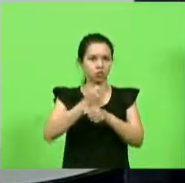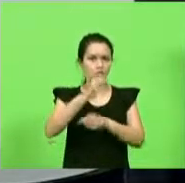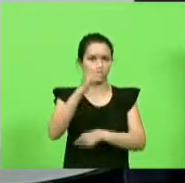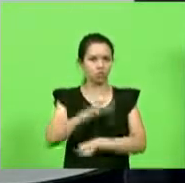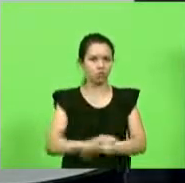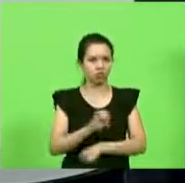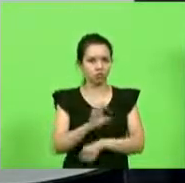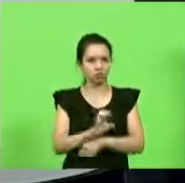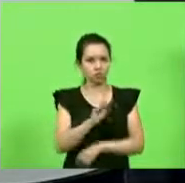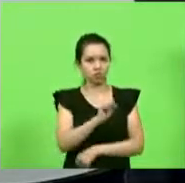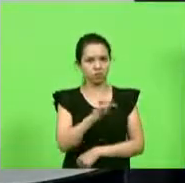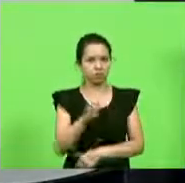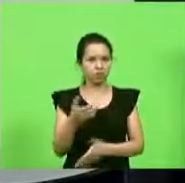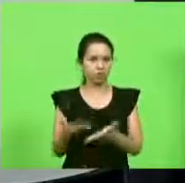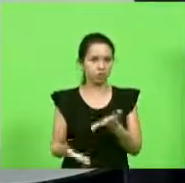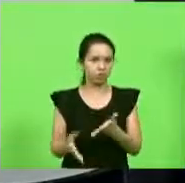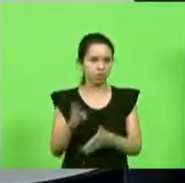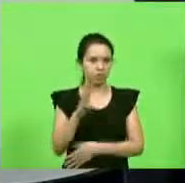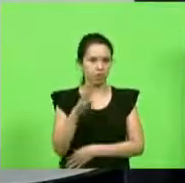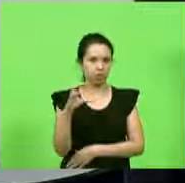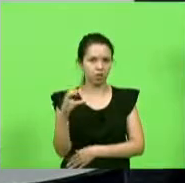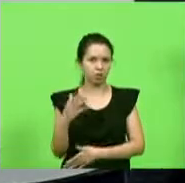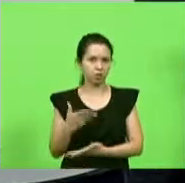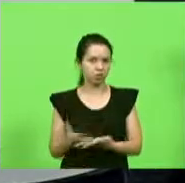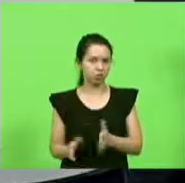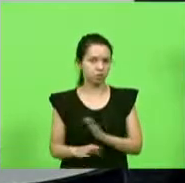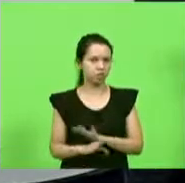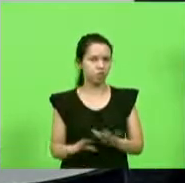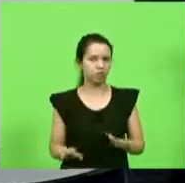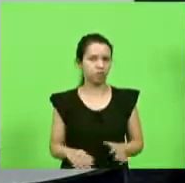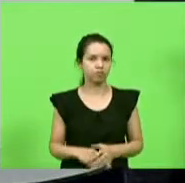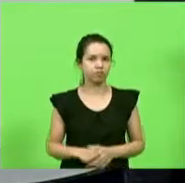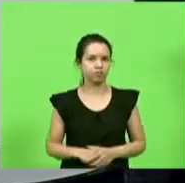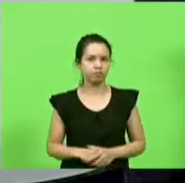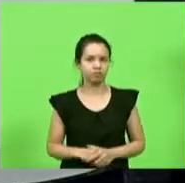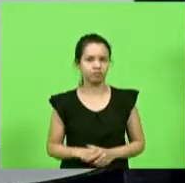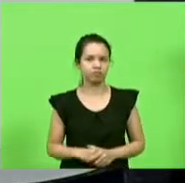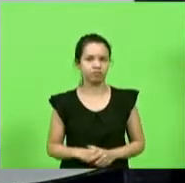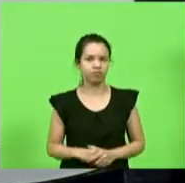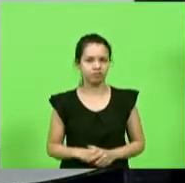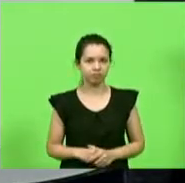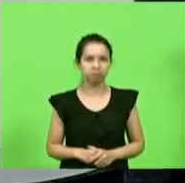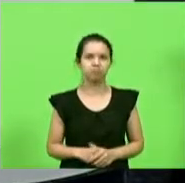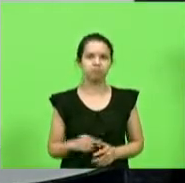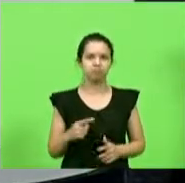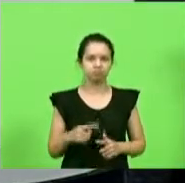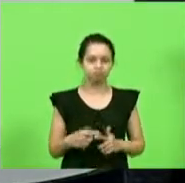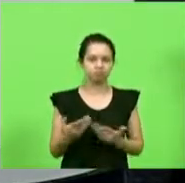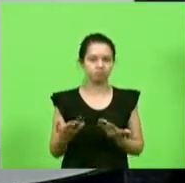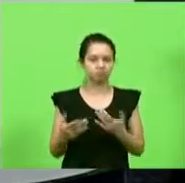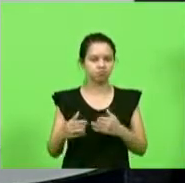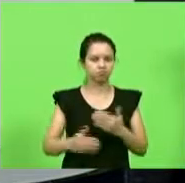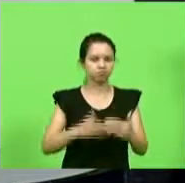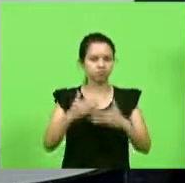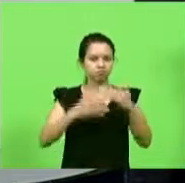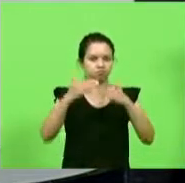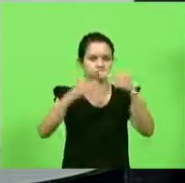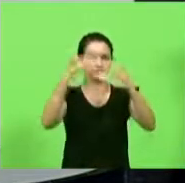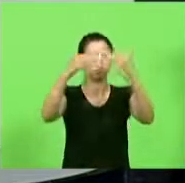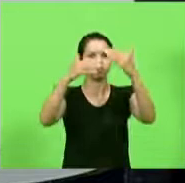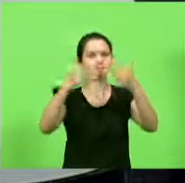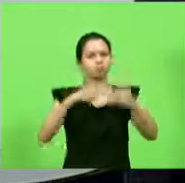do estado de Santa Catarina perdendo só para Balneário Camboriú tamanha é a pujança do desenvolvimento